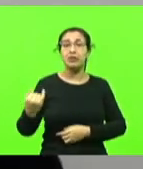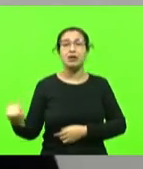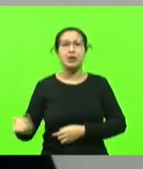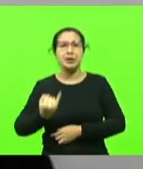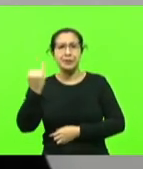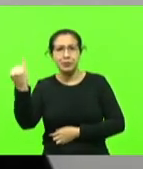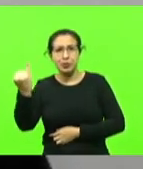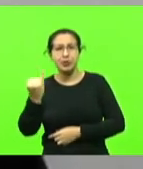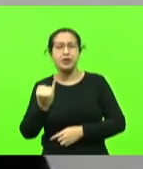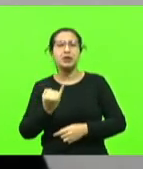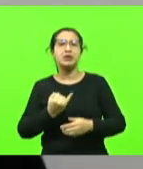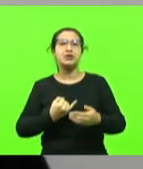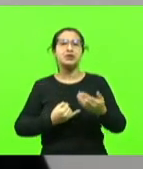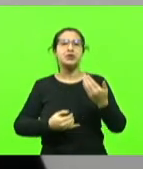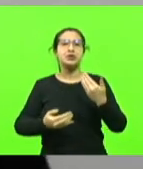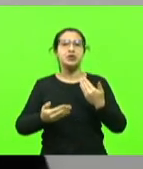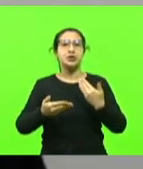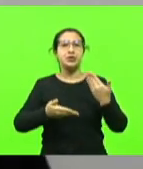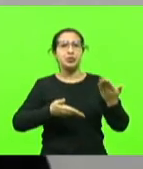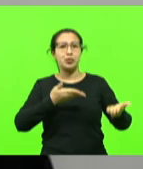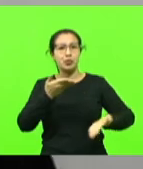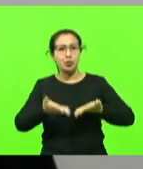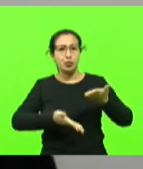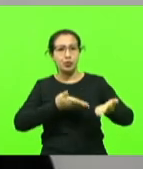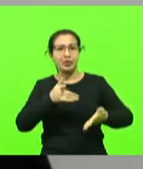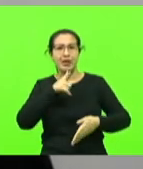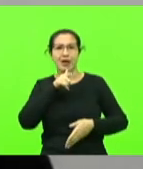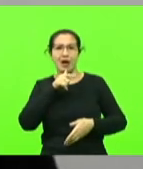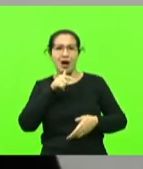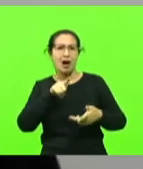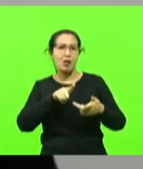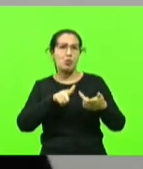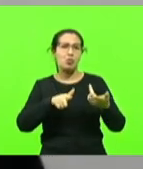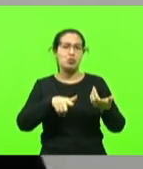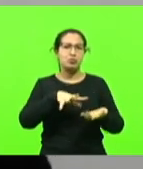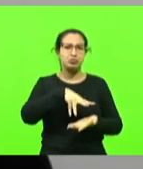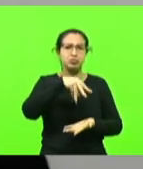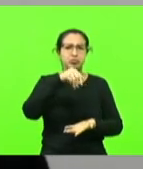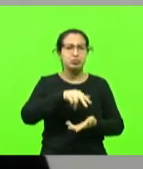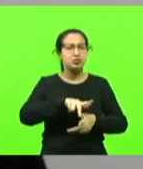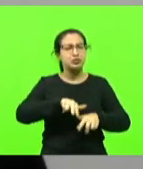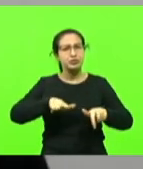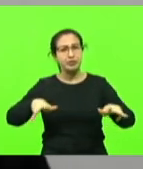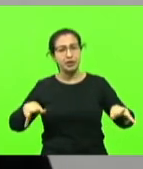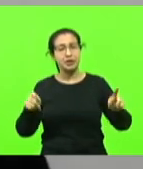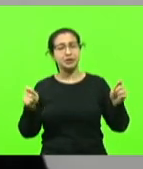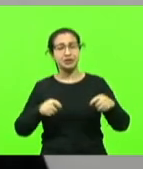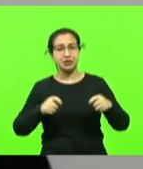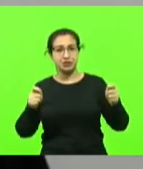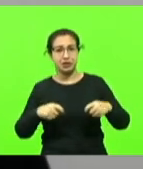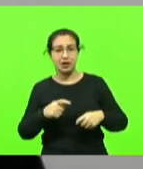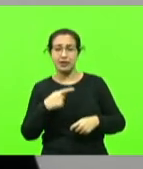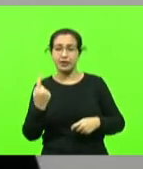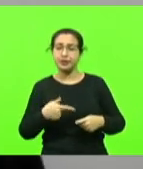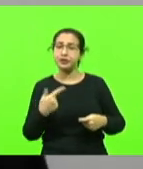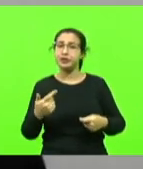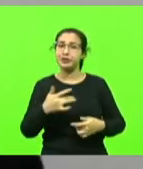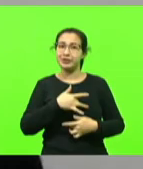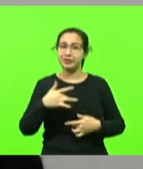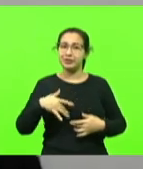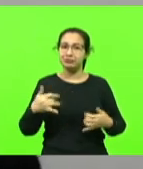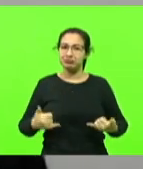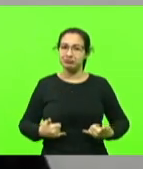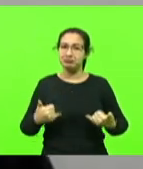preservar os nossos recursos naturais para que a gente tenha efetivamente uma vida saudável. Então, quero registrar,